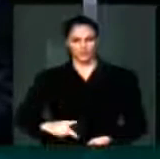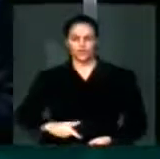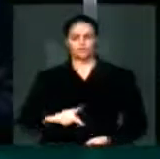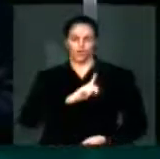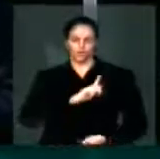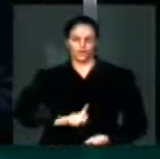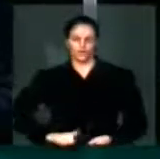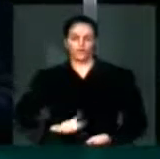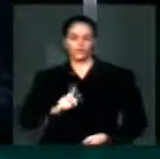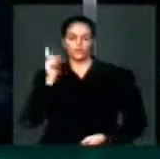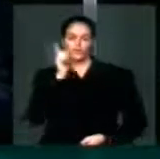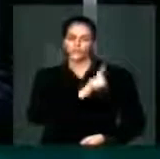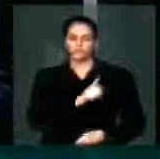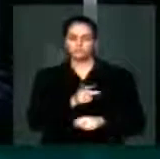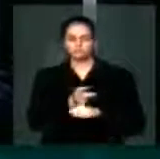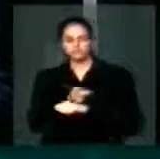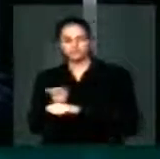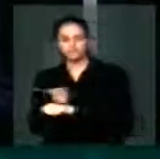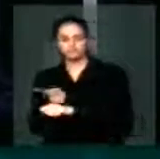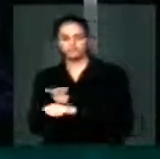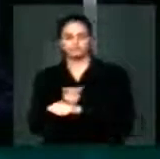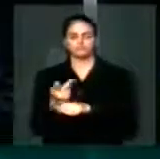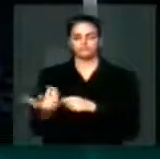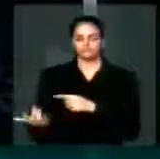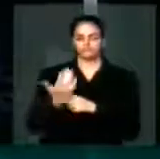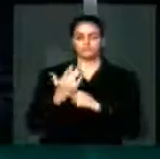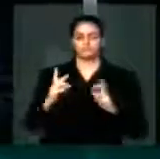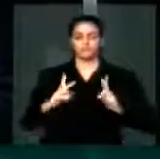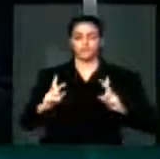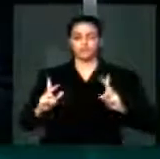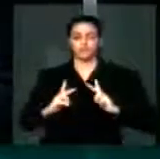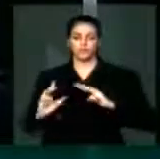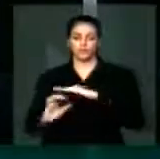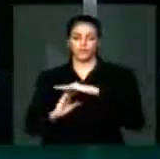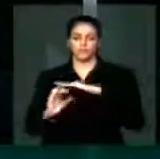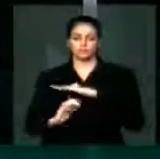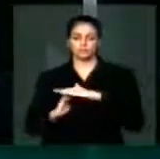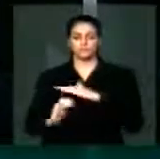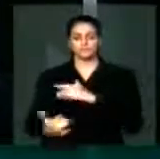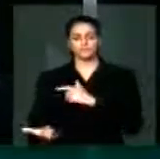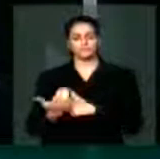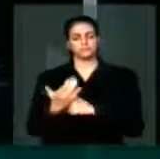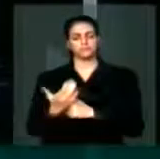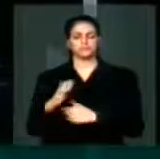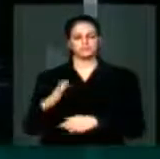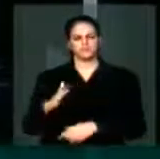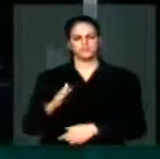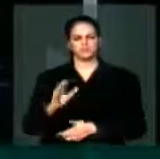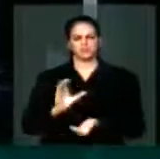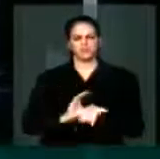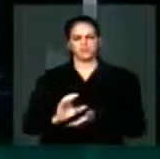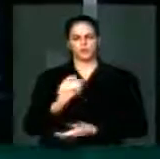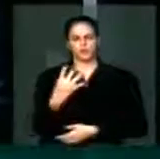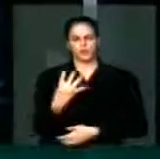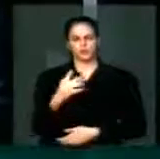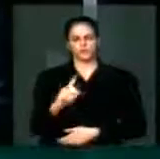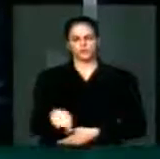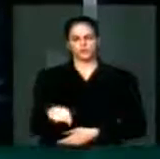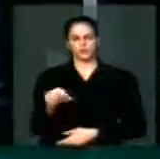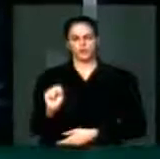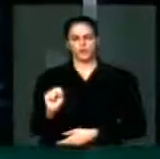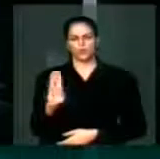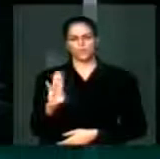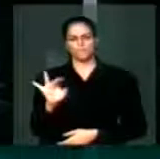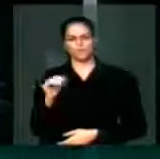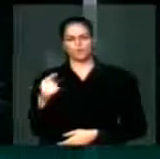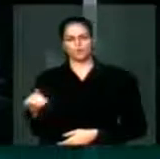Pusco, na Vale, na Dampunk, essa parceria da iniciativa privada, está investindo quase, aproximadamente, 4,8 bilhões de